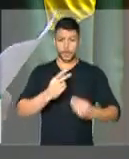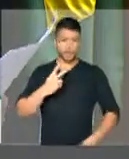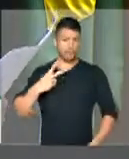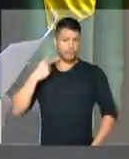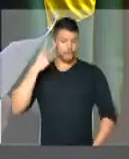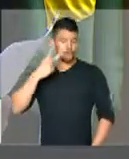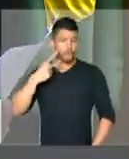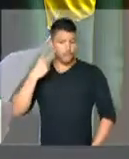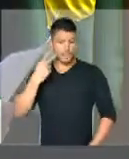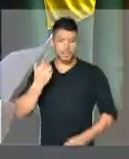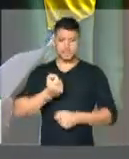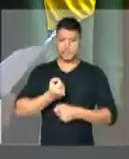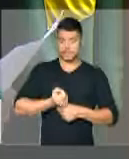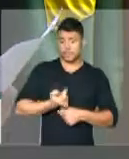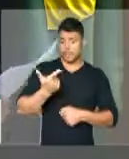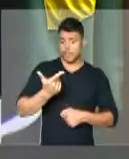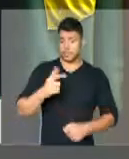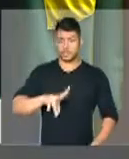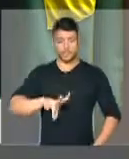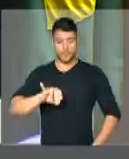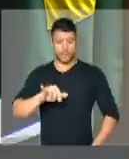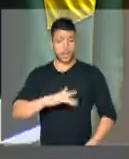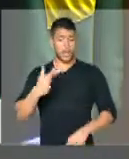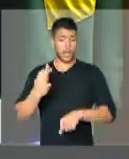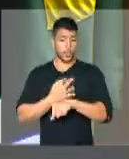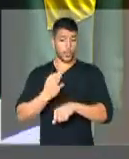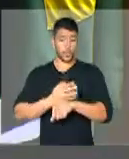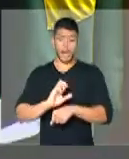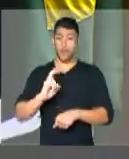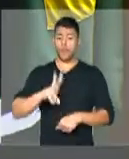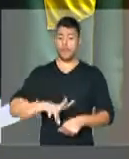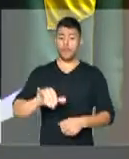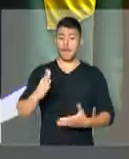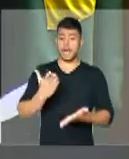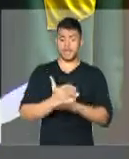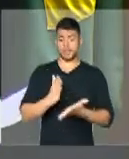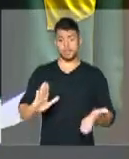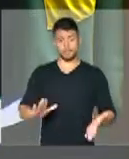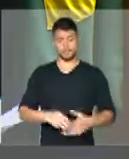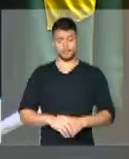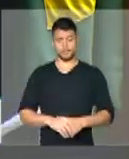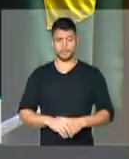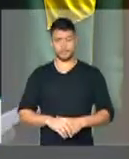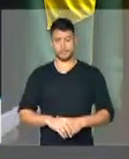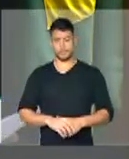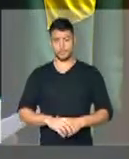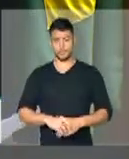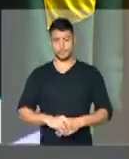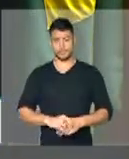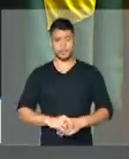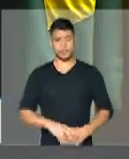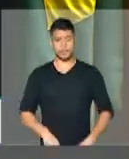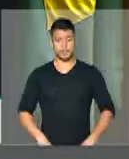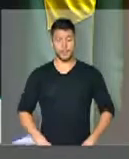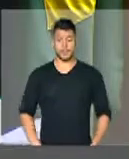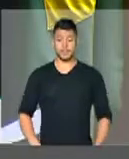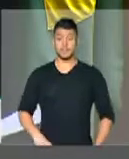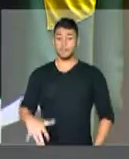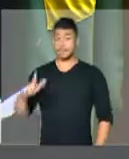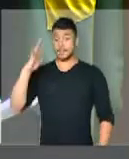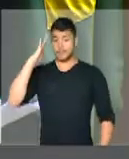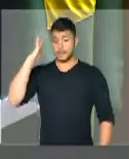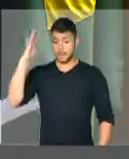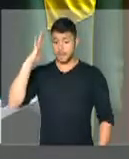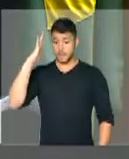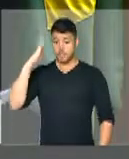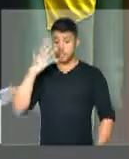espumantes? Será que vão sobreviver ou serão dizimados? Imagine os parlamentares dos países vizinhos